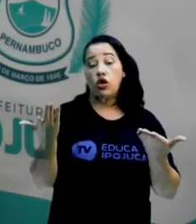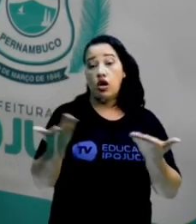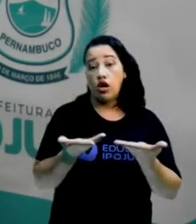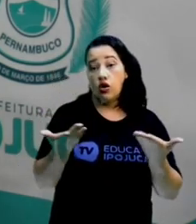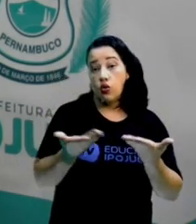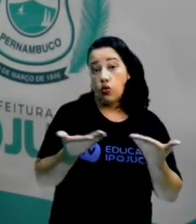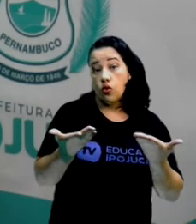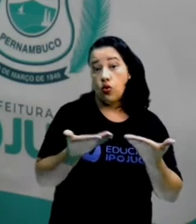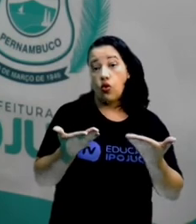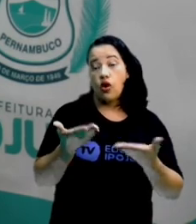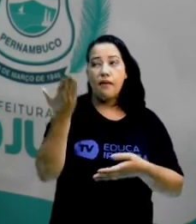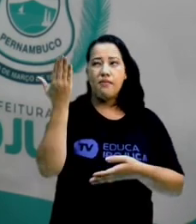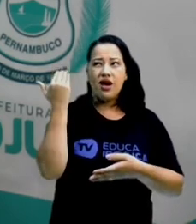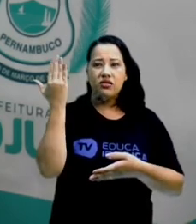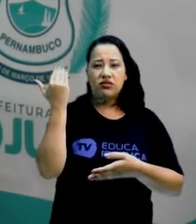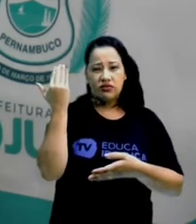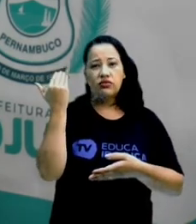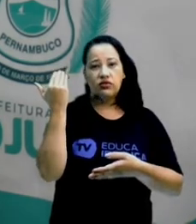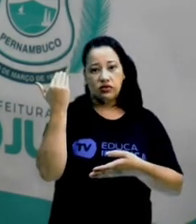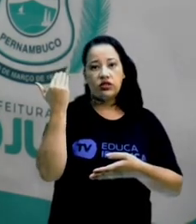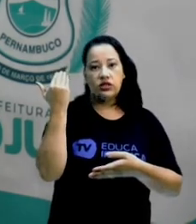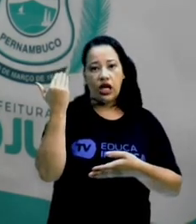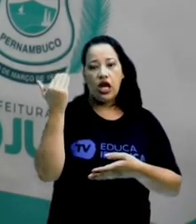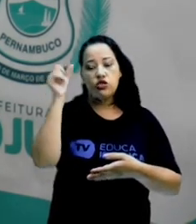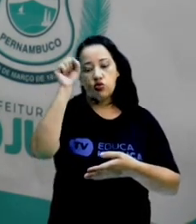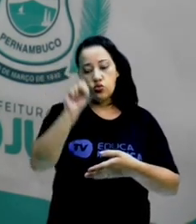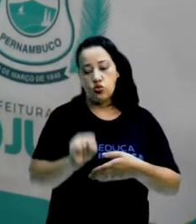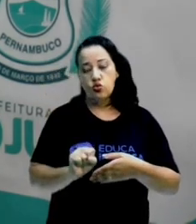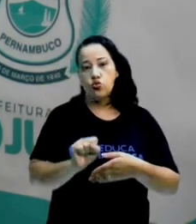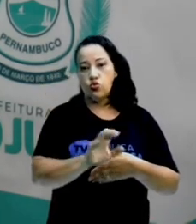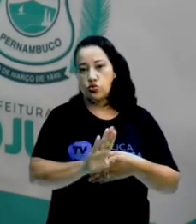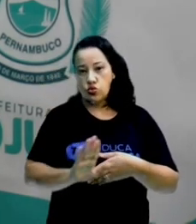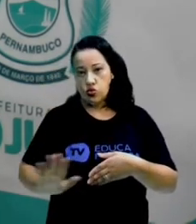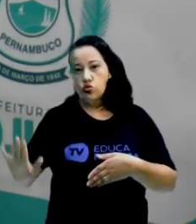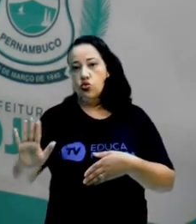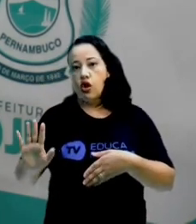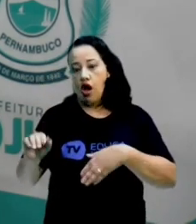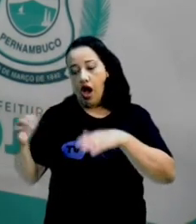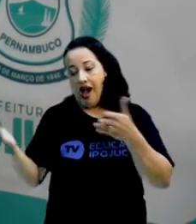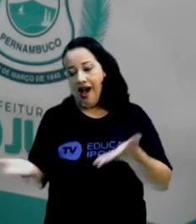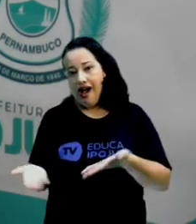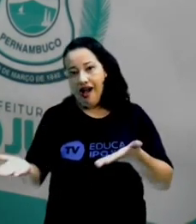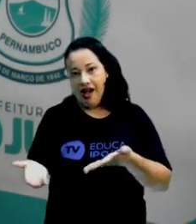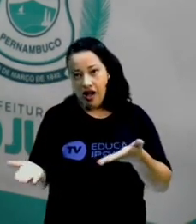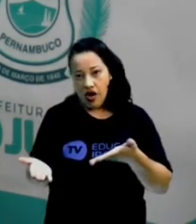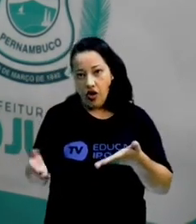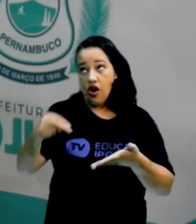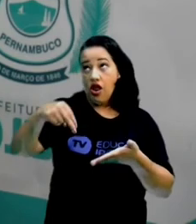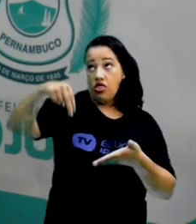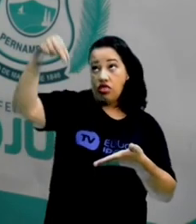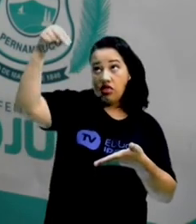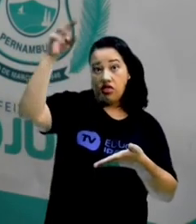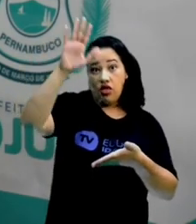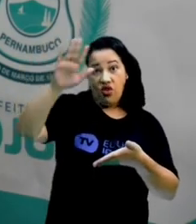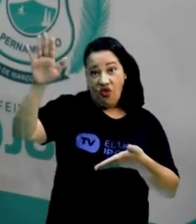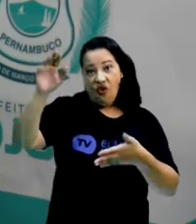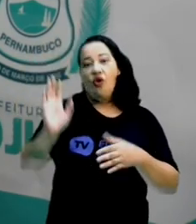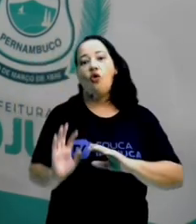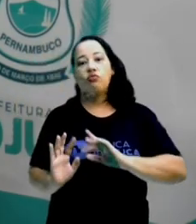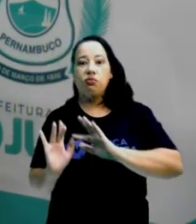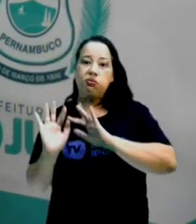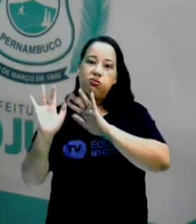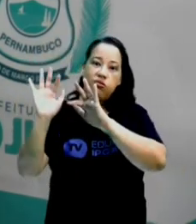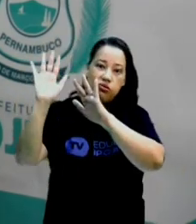no passado, foram para a região Sudeste, elas agora estão retornando para a sua casa,